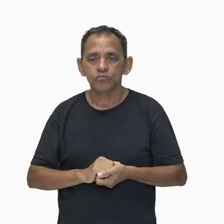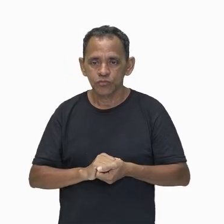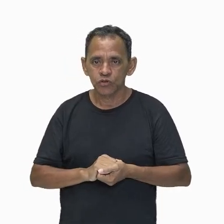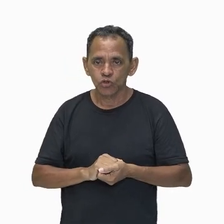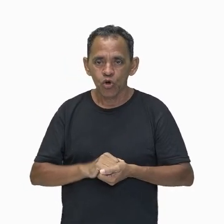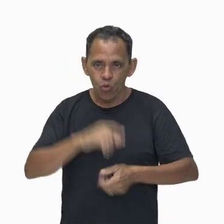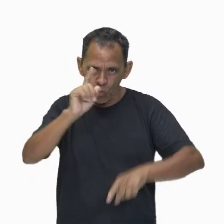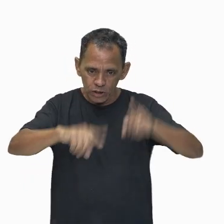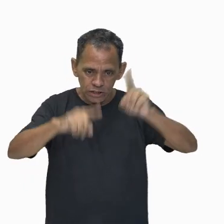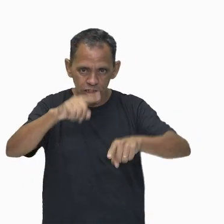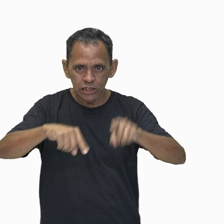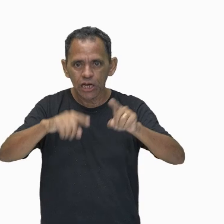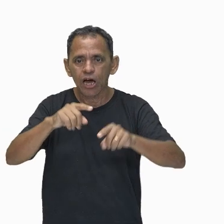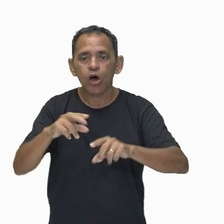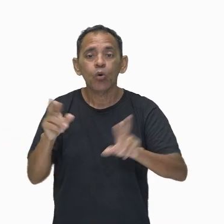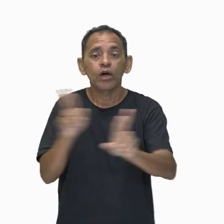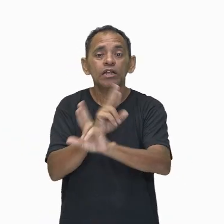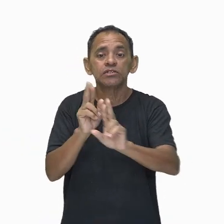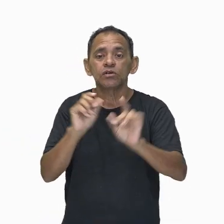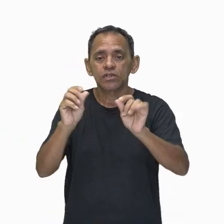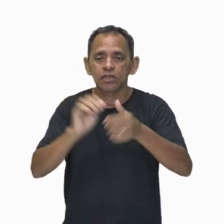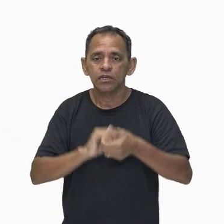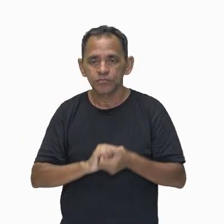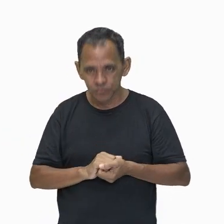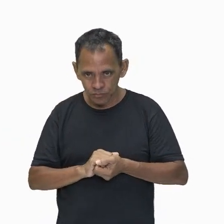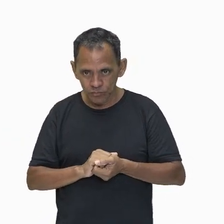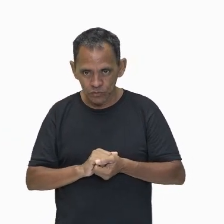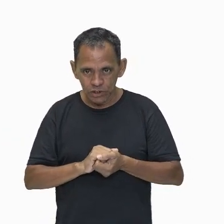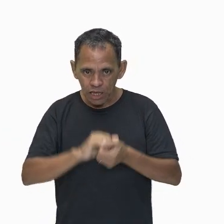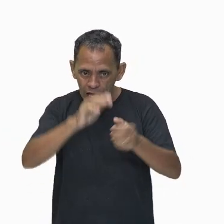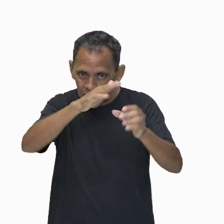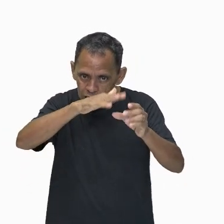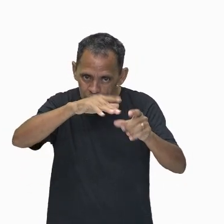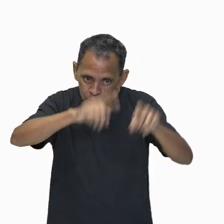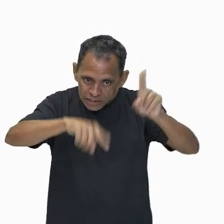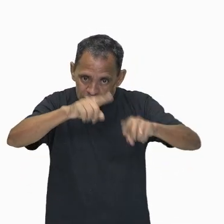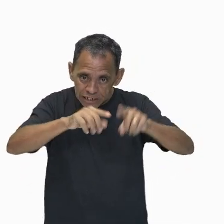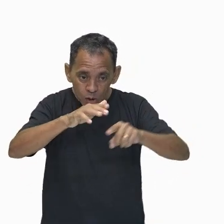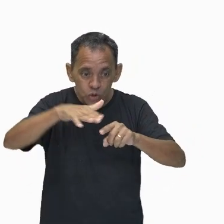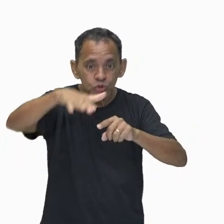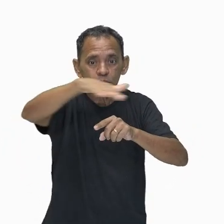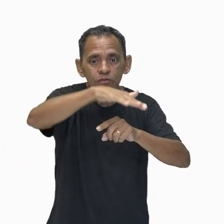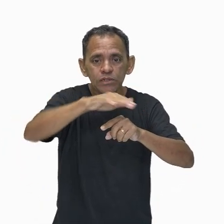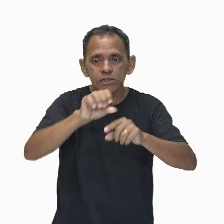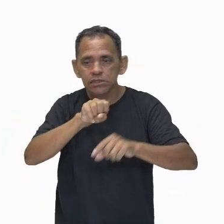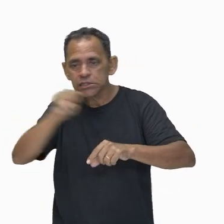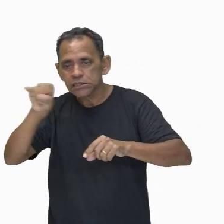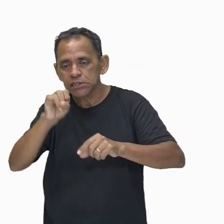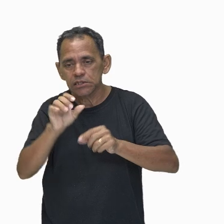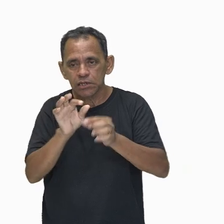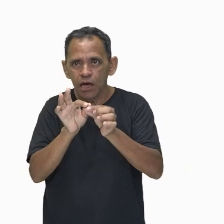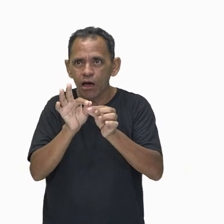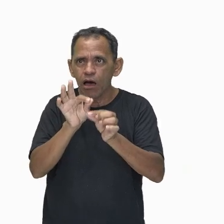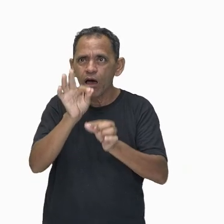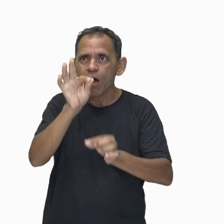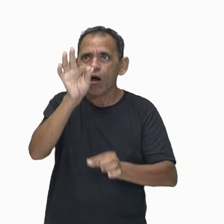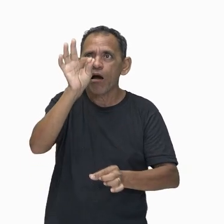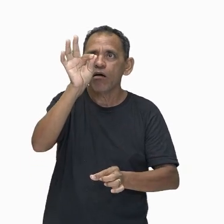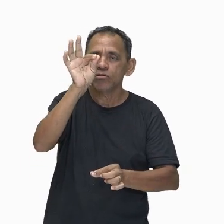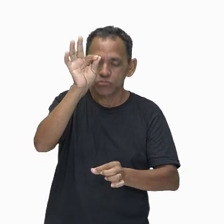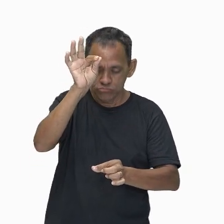designada energia potencial gravitacional. Quanto mais alto estiver um corpo em relação ao solo,